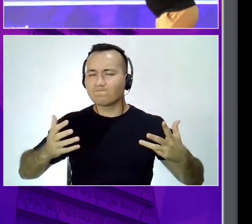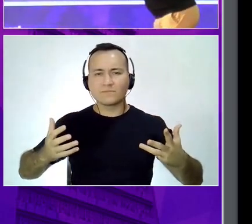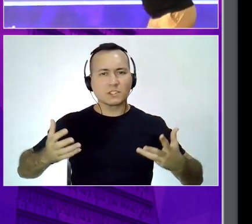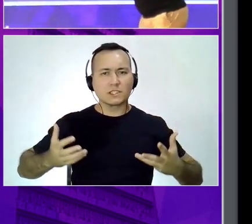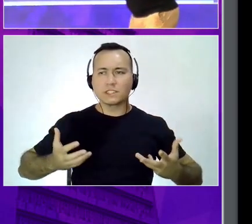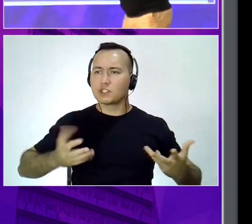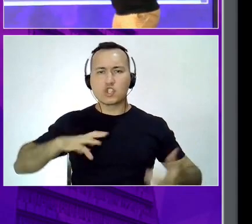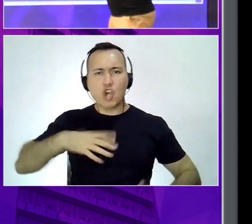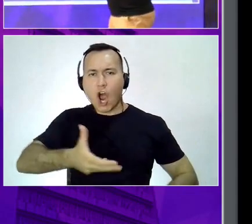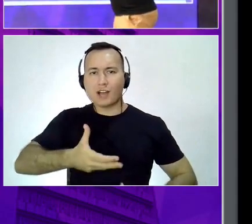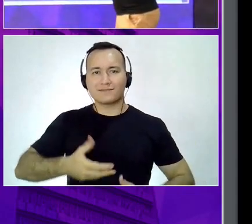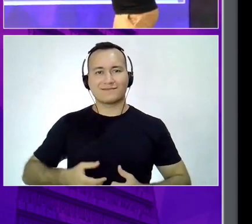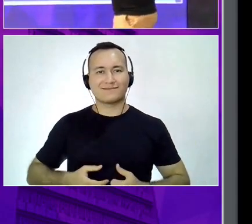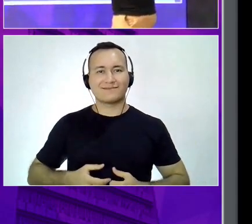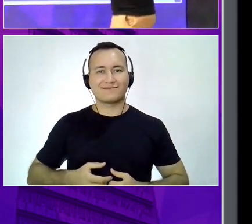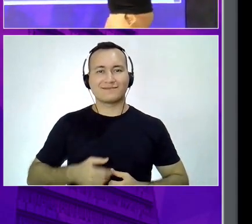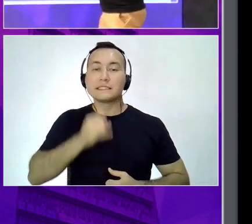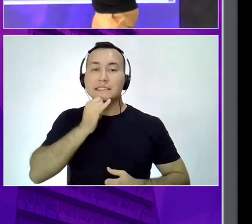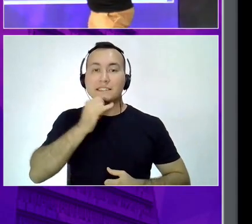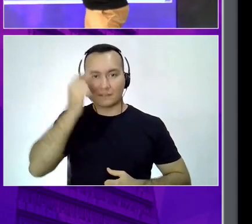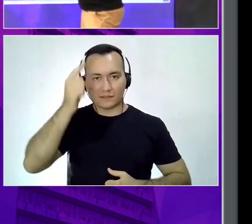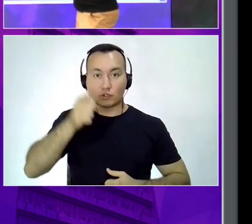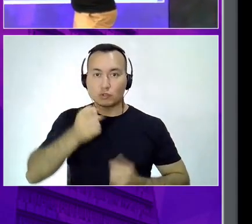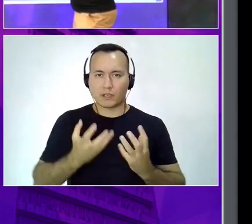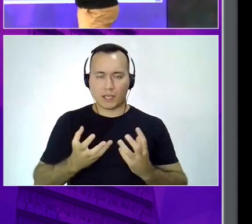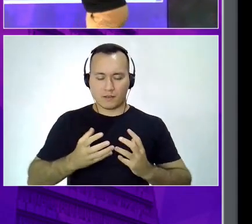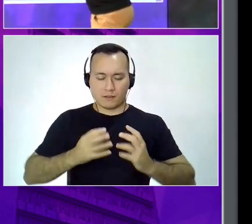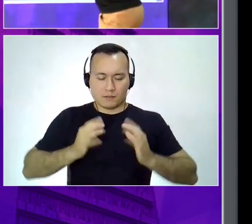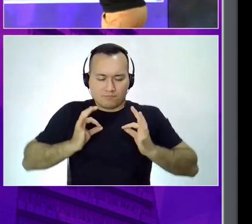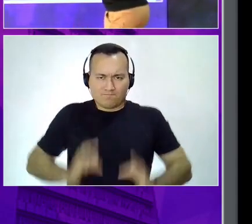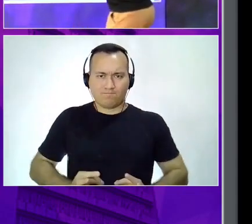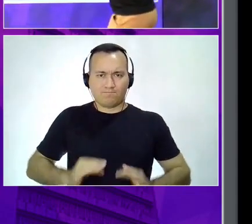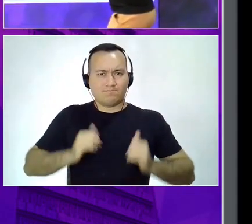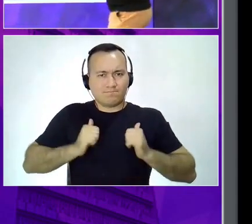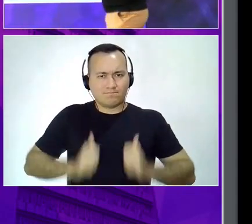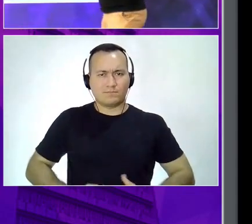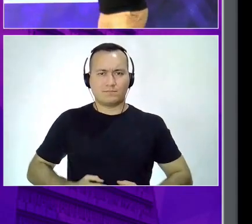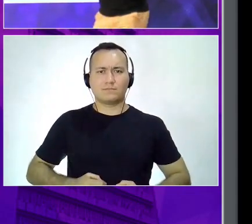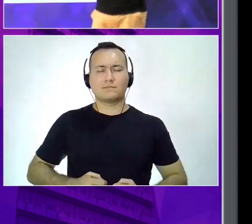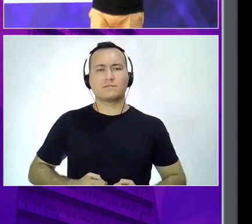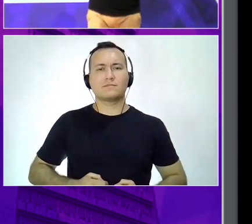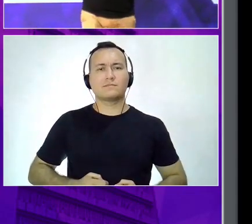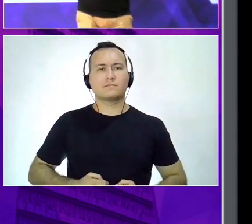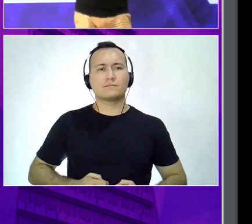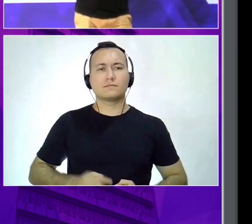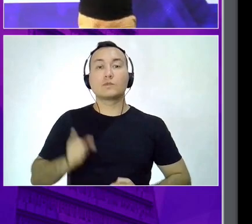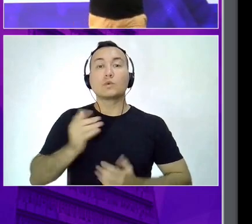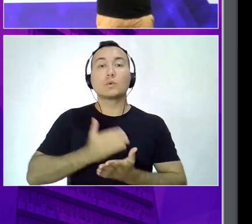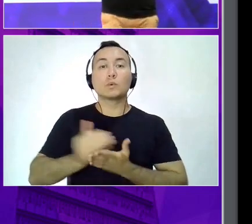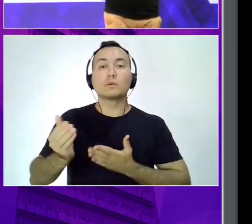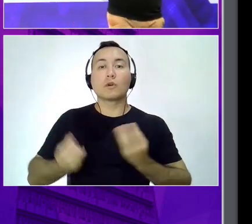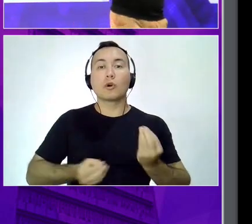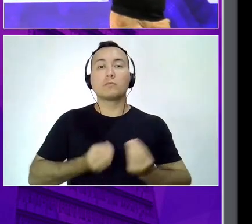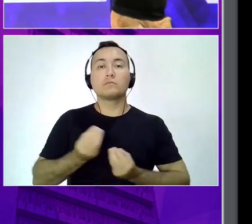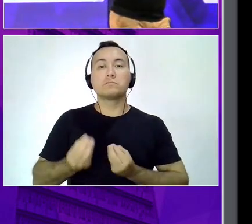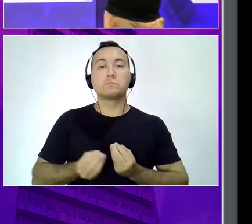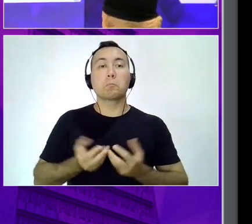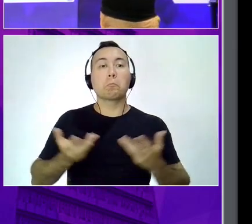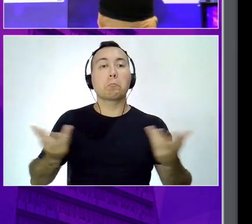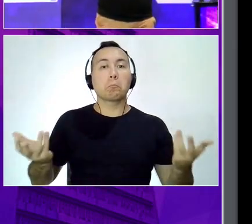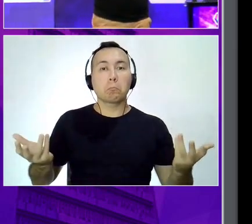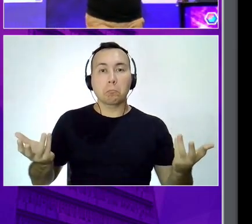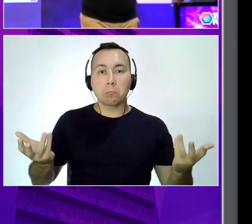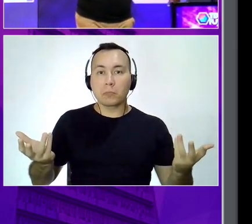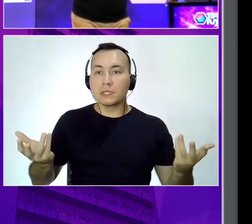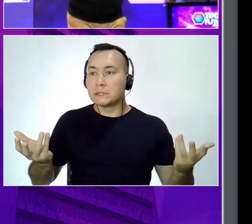começar sendo íntegro, sendo notado, vou começar fazendo estratégia, vou começar com práticas, meu Deus, por onde eu começo? E pra